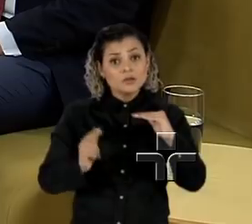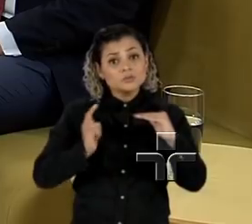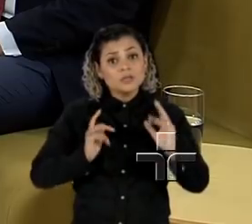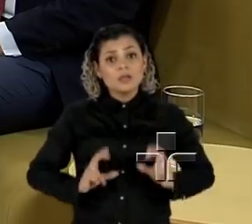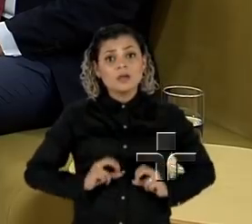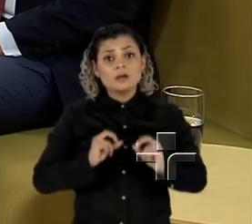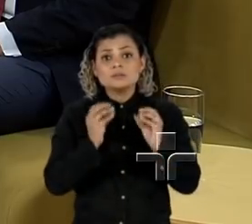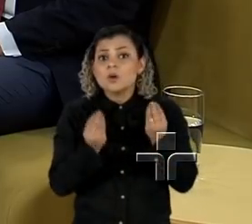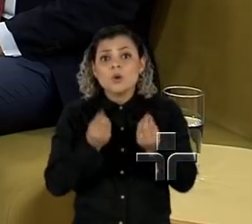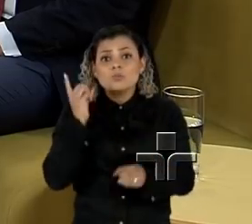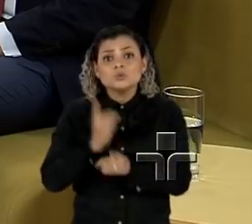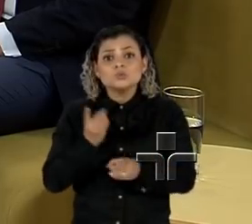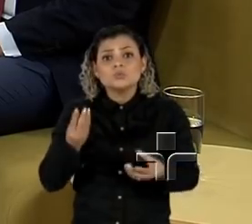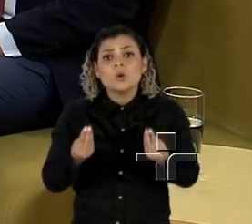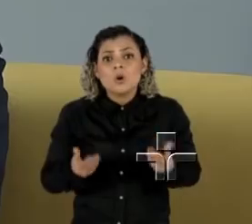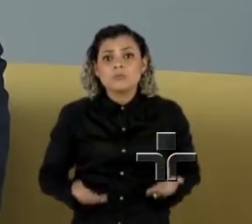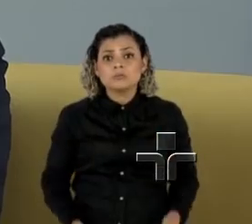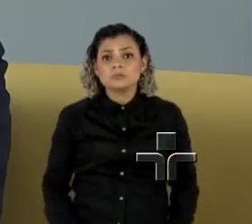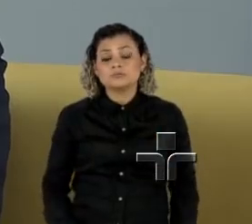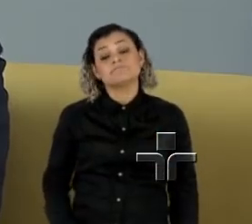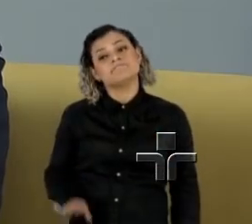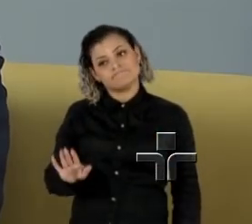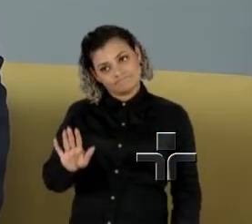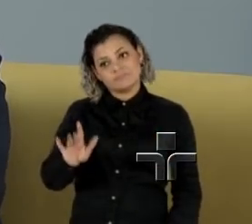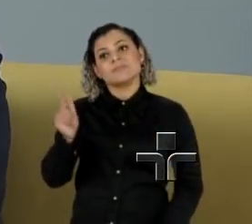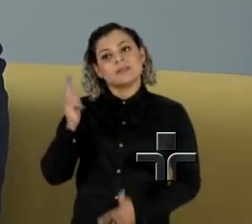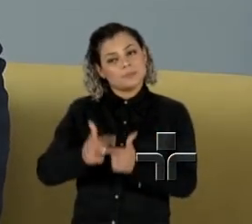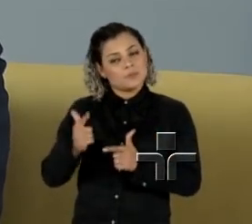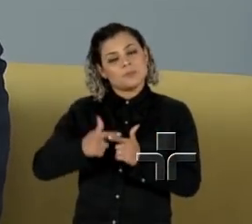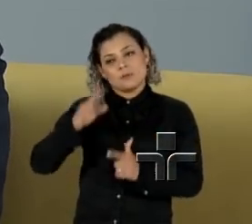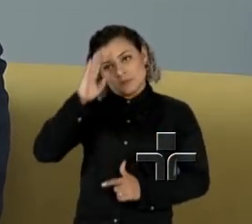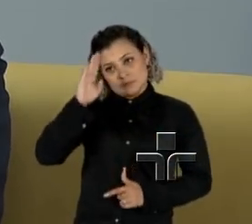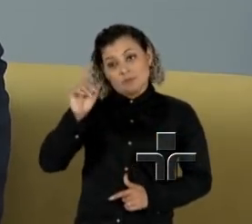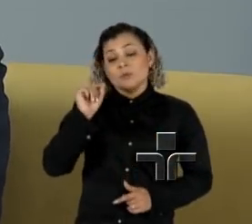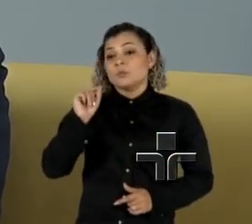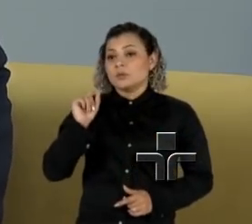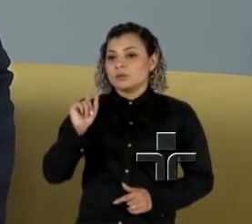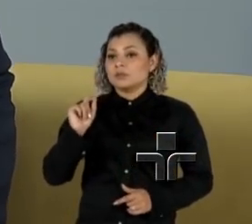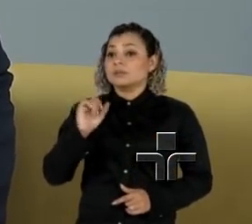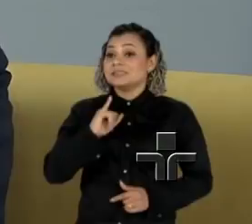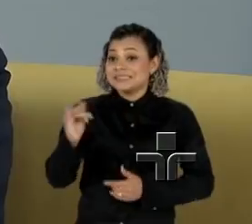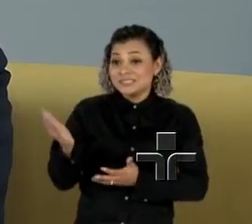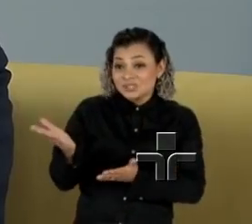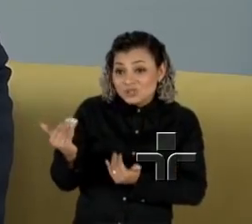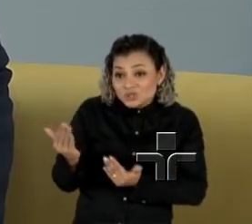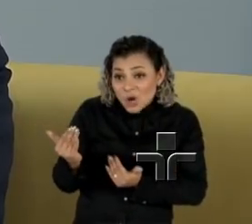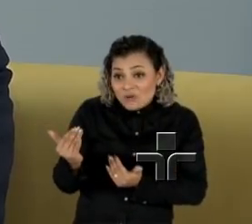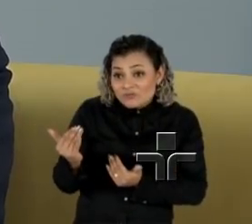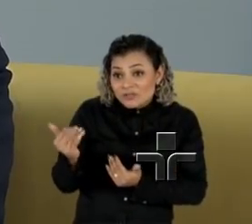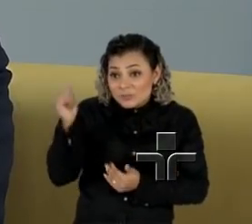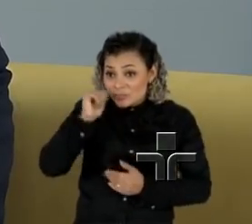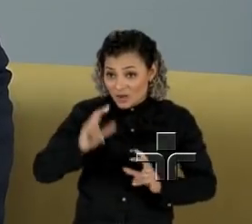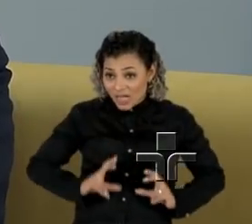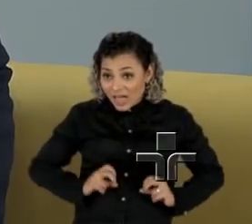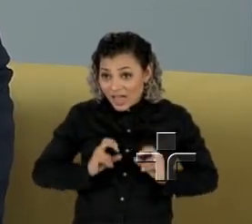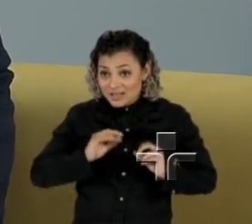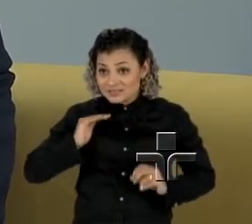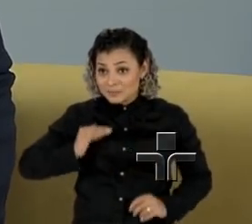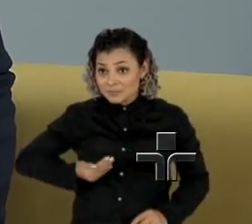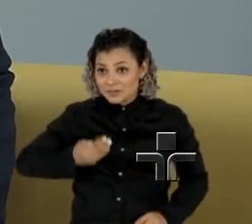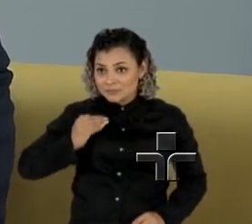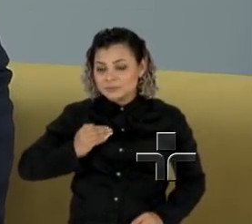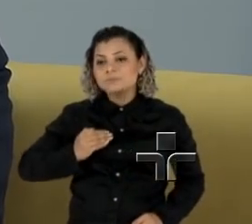Como detectar nesses casos? Esse é um grande problema, Aldo, porque quanto mais jovem a mulher tem câncer de mama,